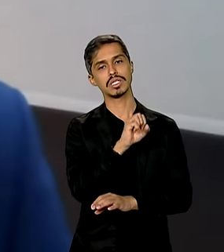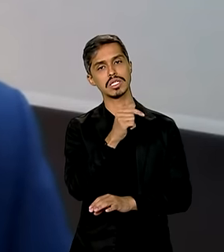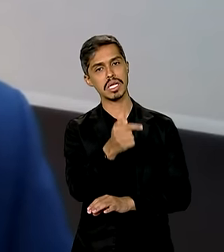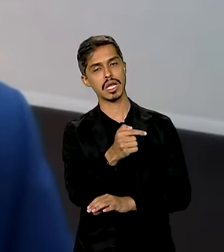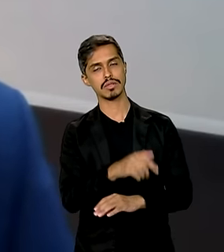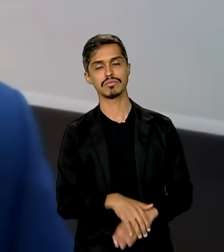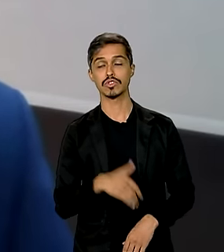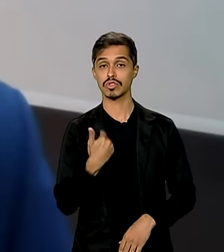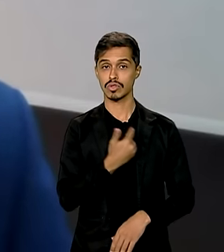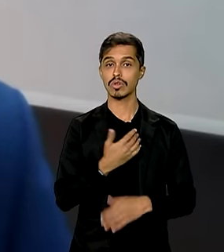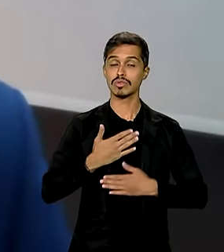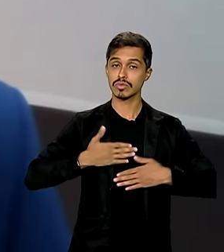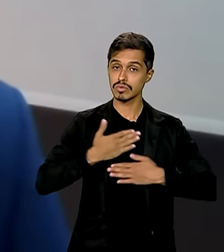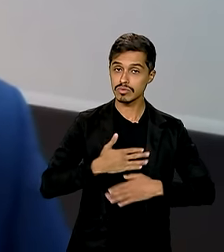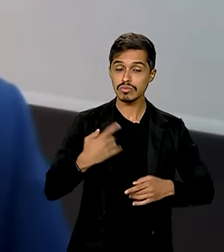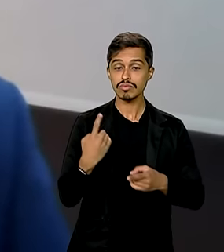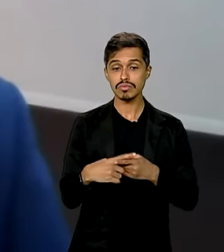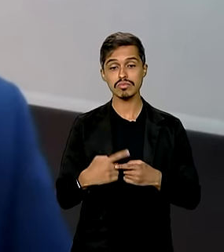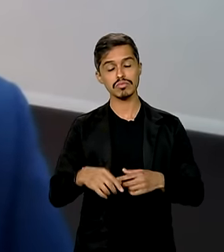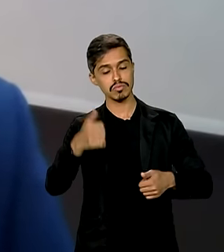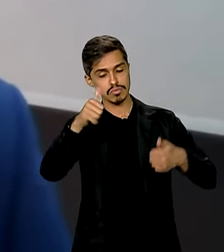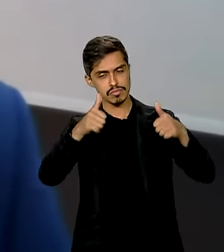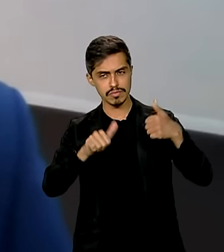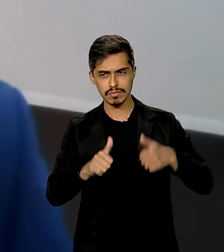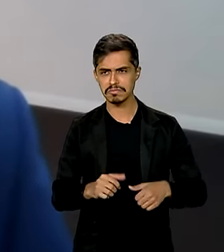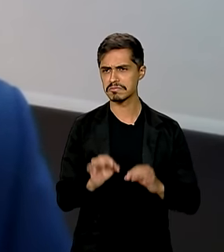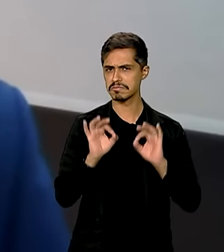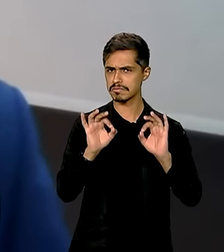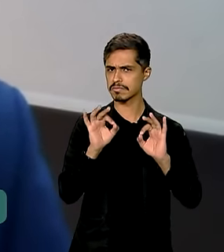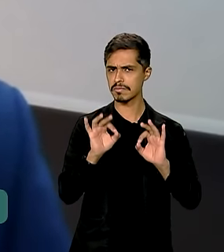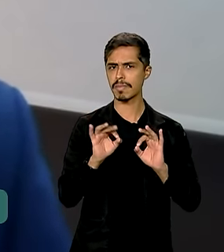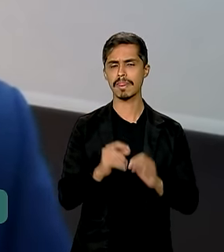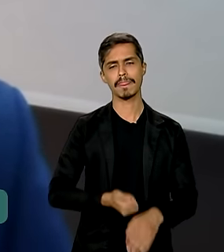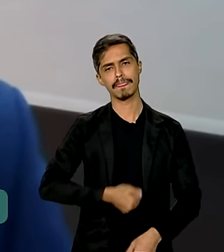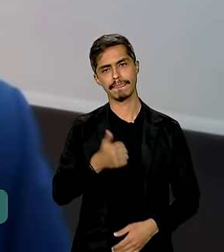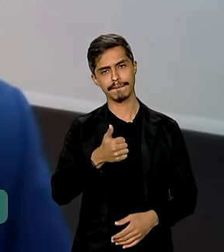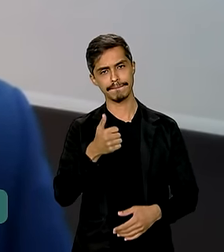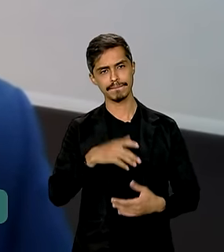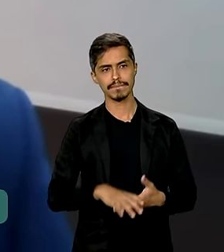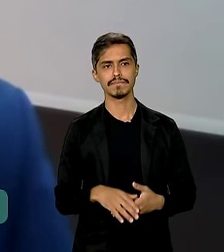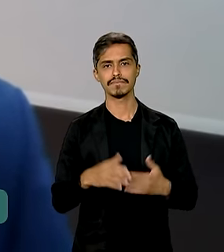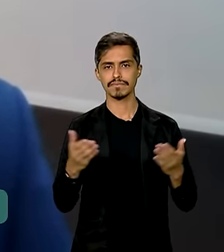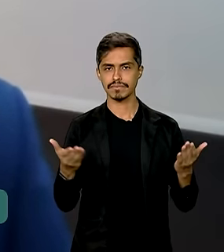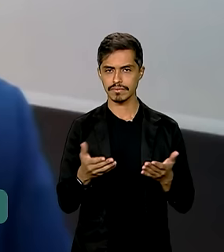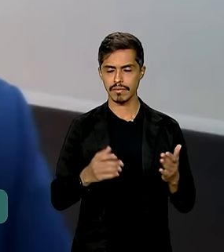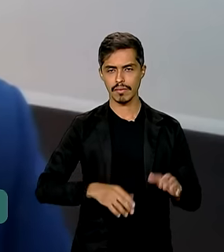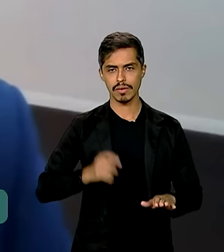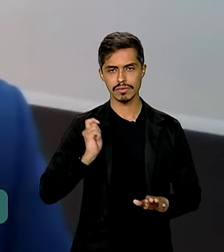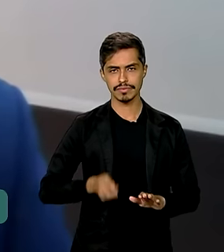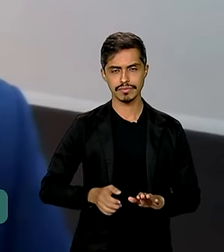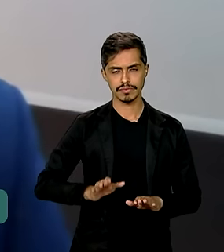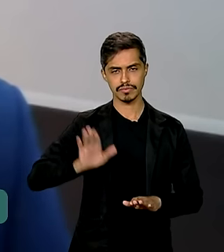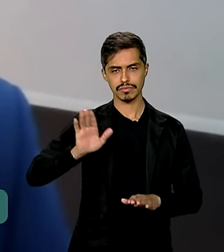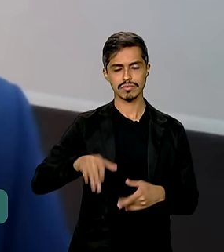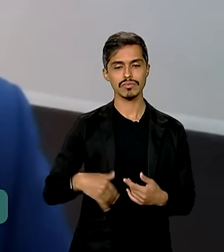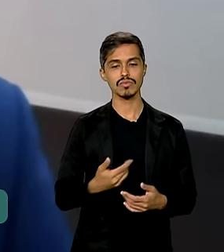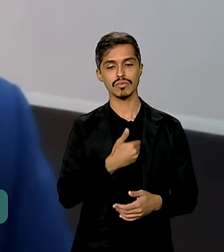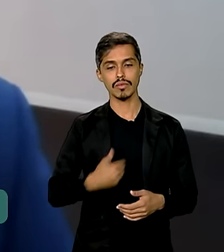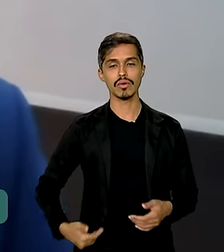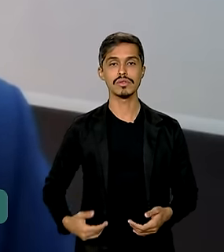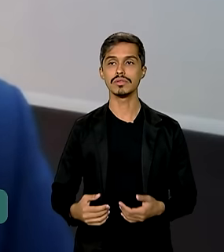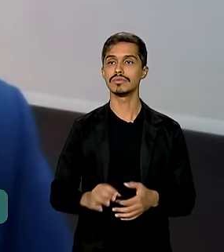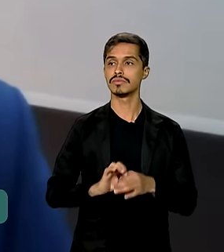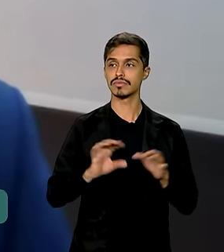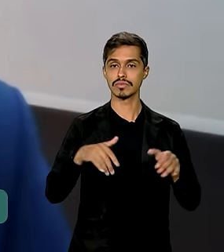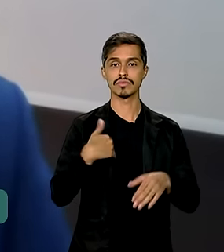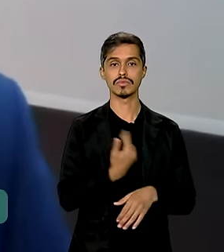contentes porque avaliamos que foi um sucesso esse primeiro leilão. Vocês sabem que o governo nos autorizou a adquirir até um milhão